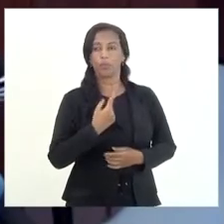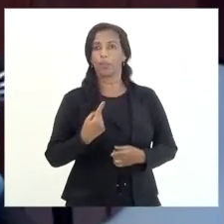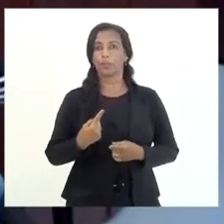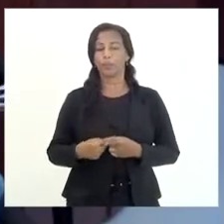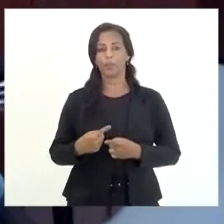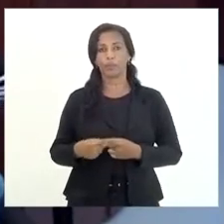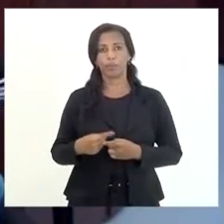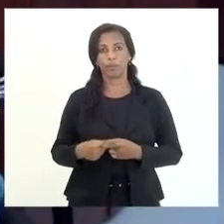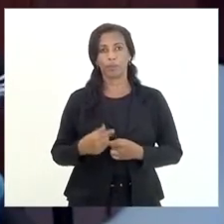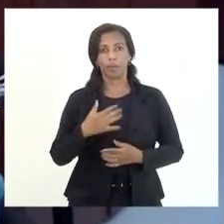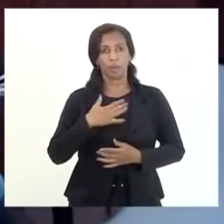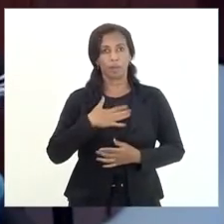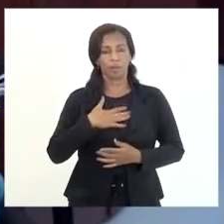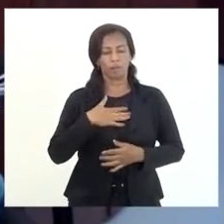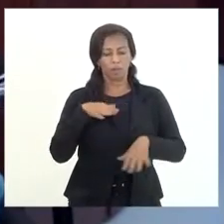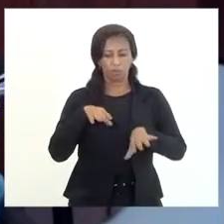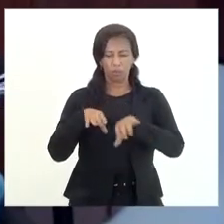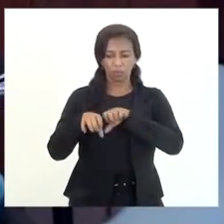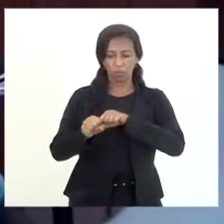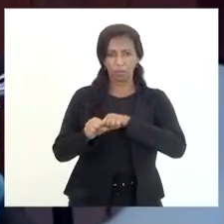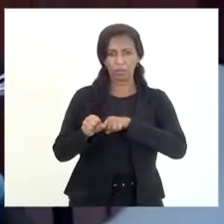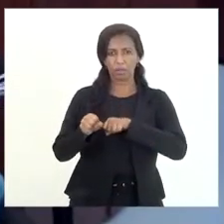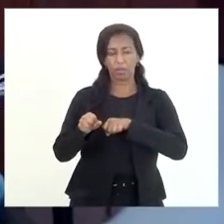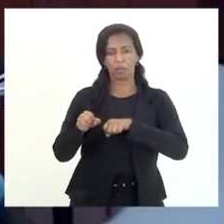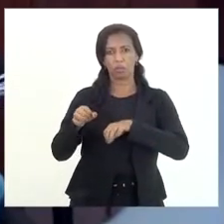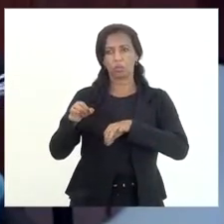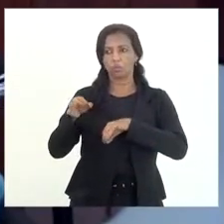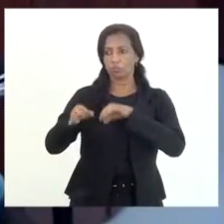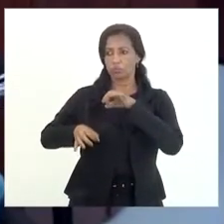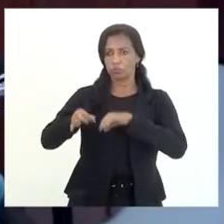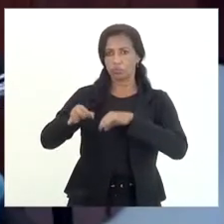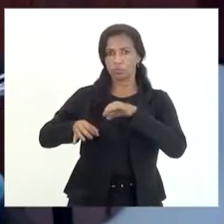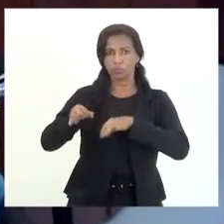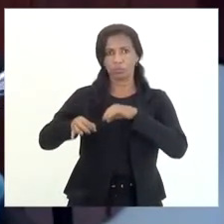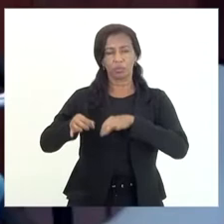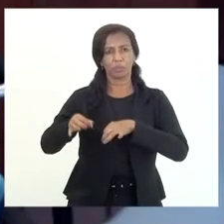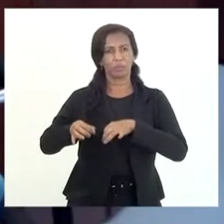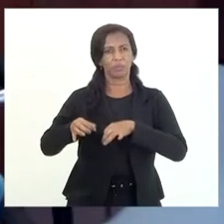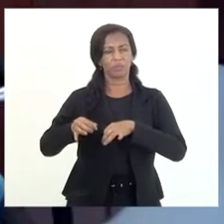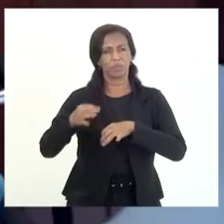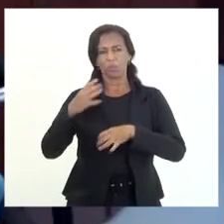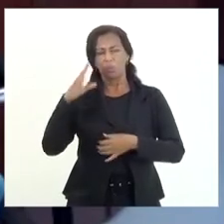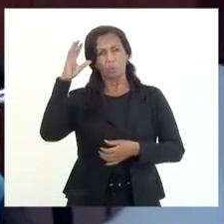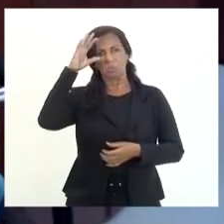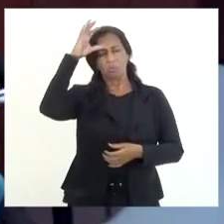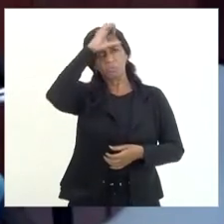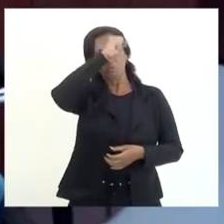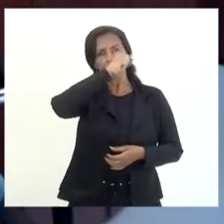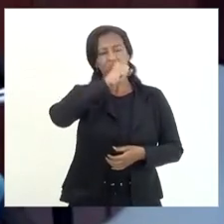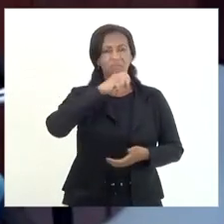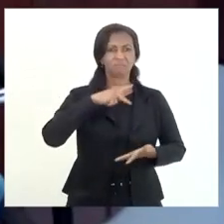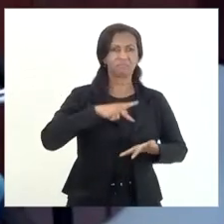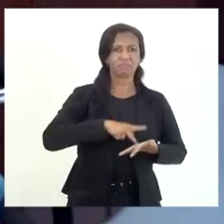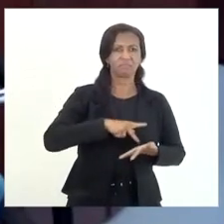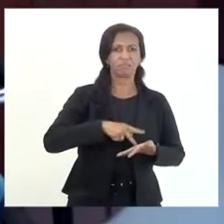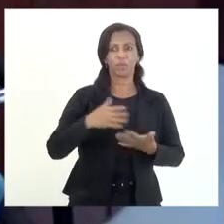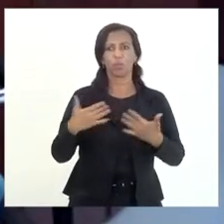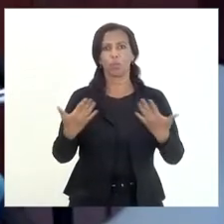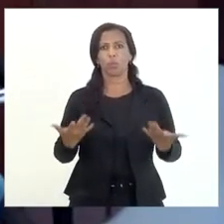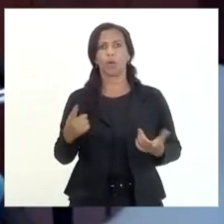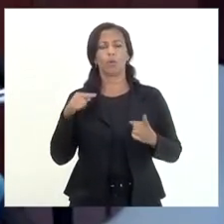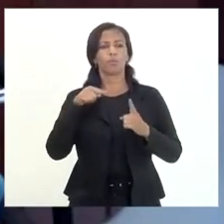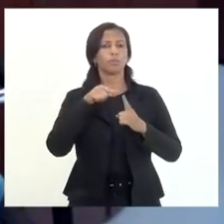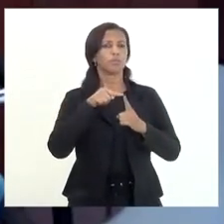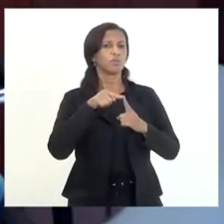a minha formação jurídica eu acho que me impediu de compreender exatamente qual era o